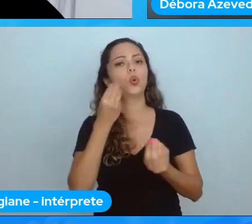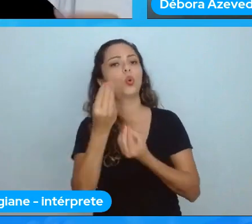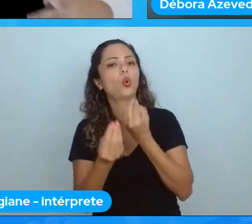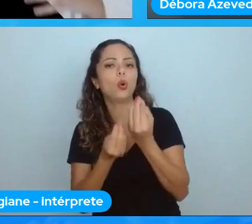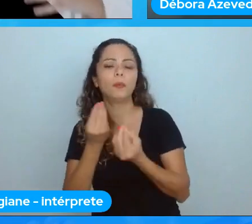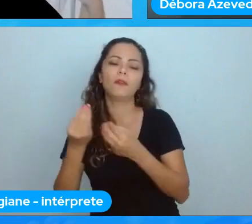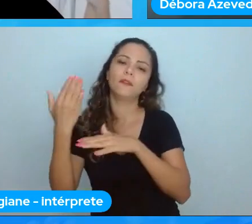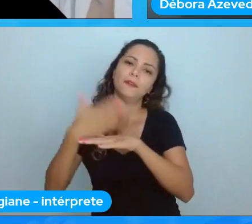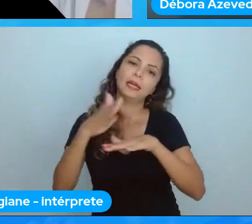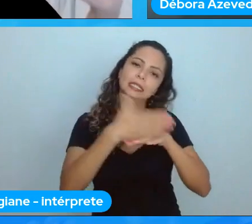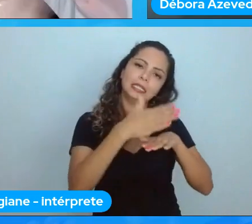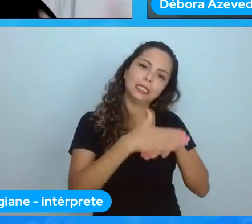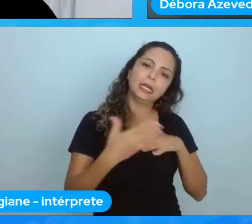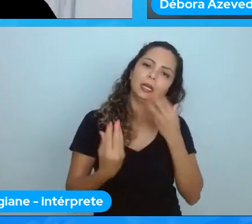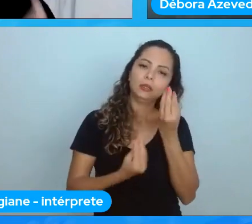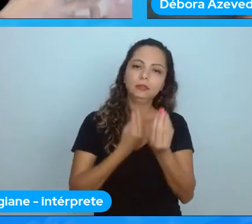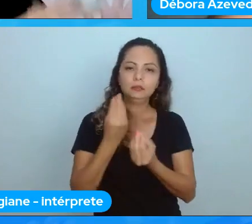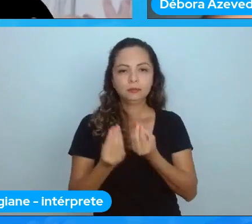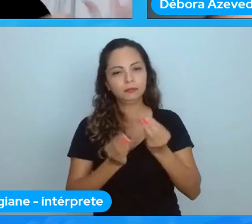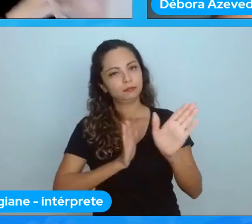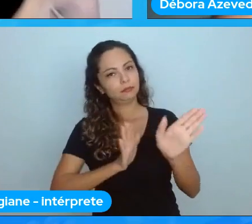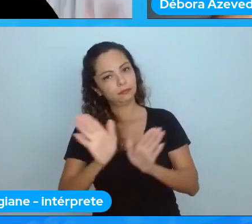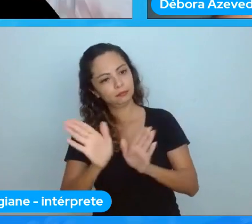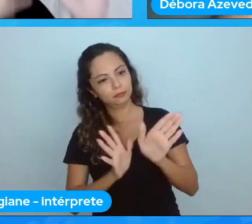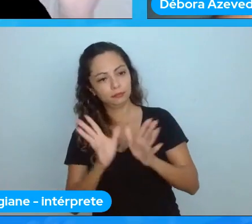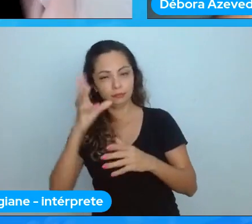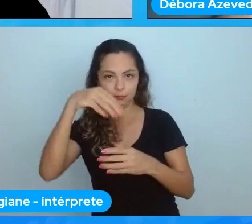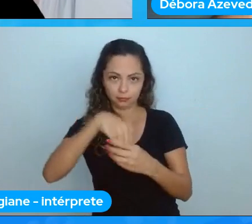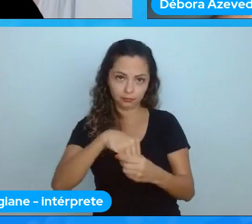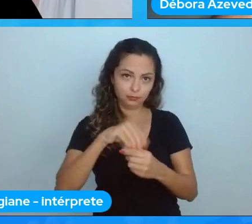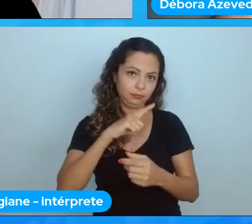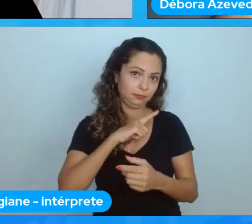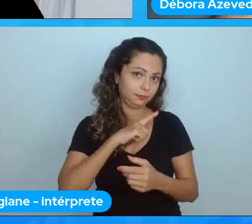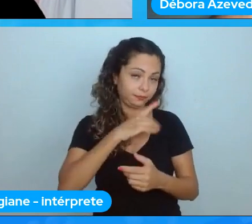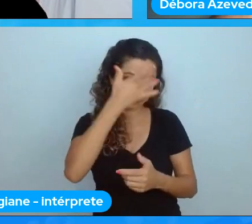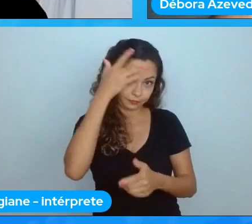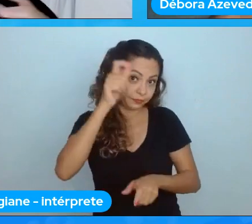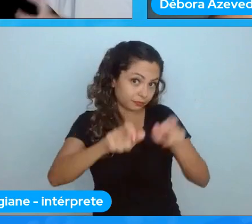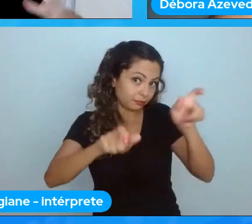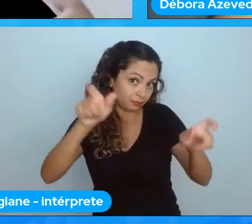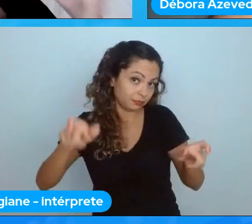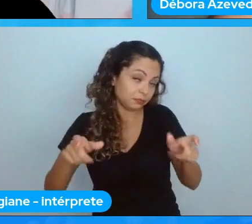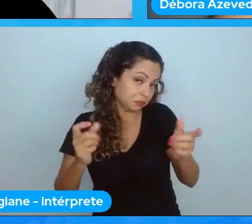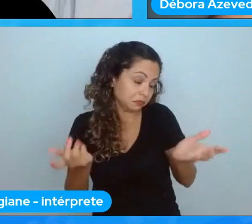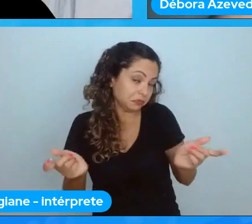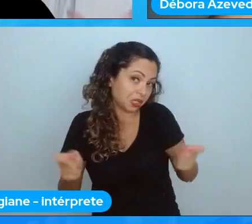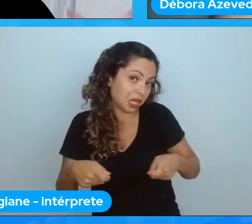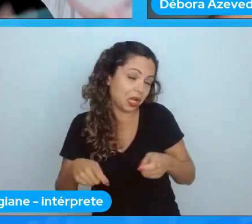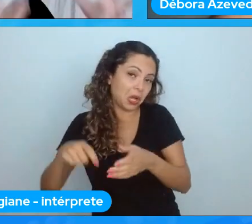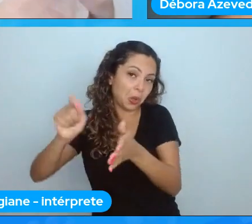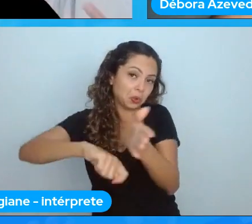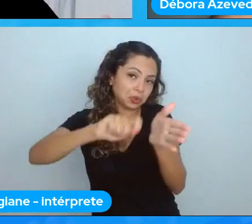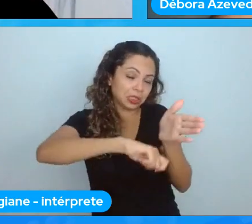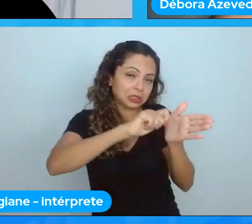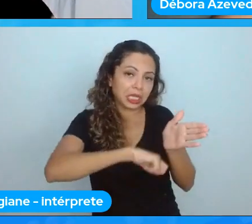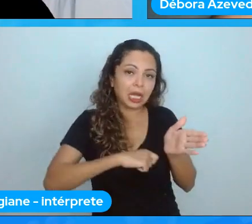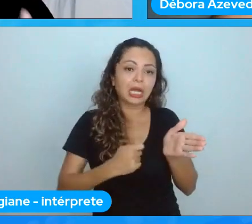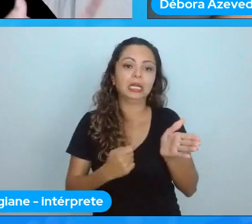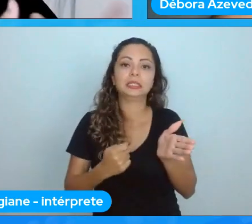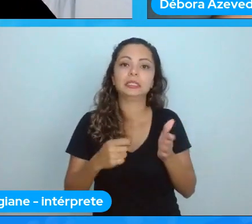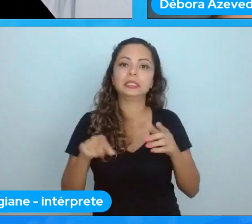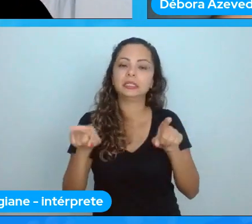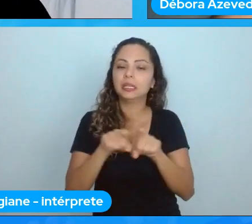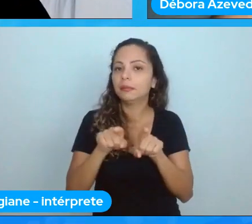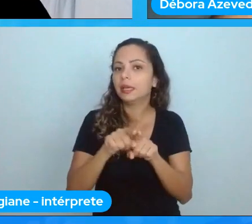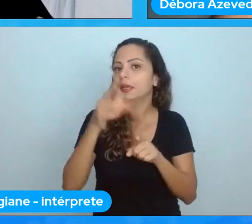esse treinamento acessível a gente quer que essas pessoas em algum momento sejam contratadas pela empresa ou a gente quer fazer esse treinamento que é dar bolsas para